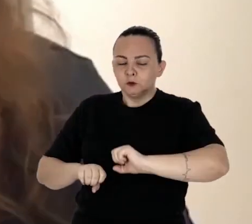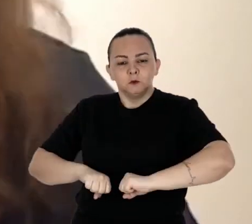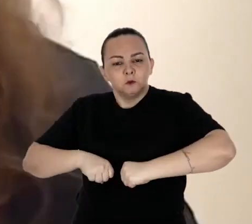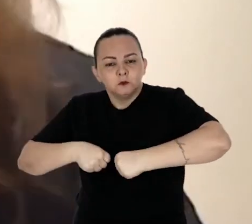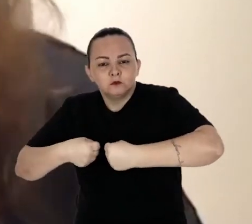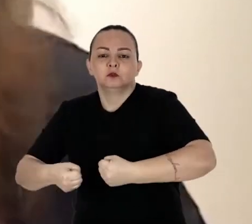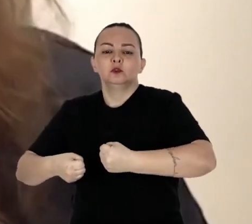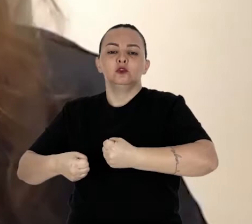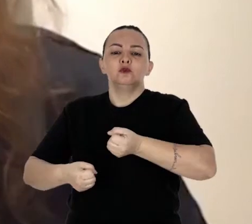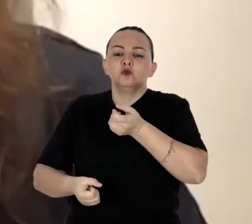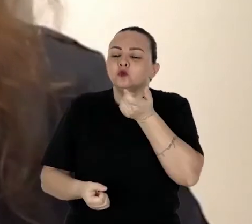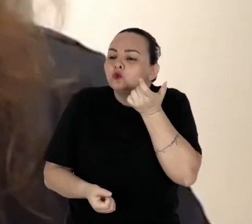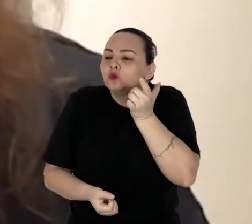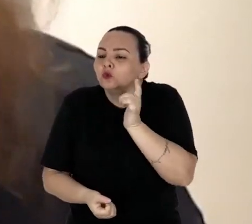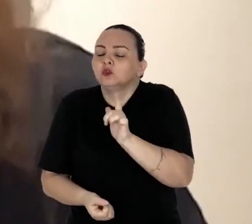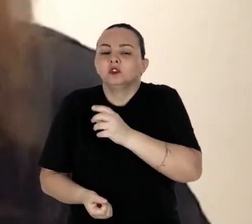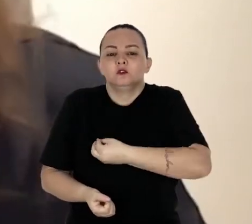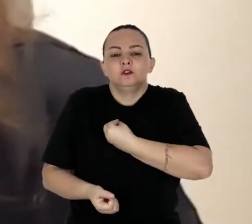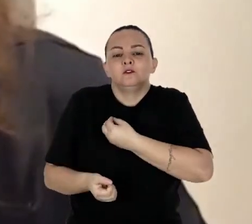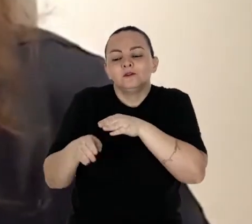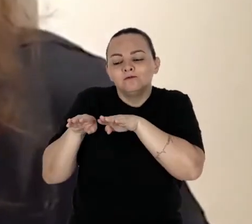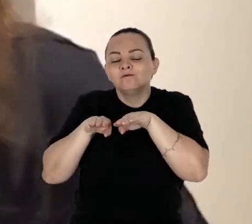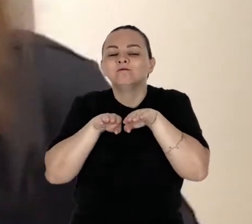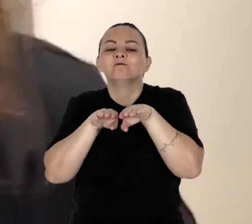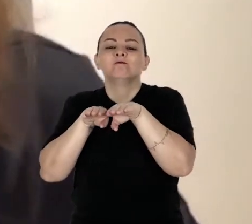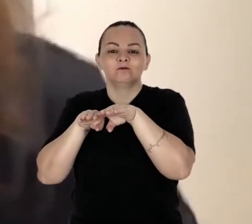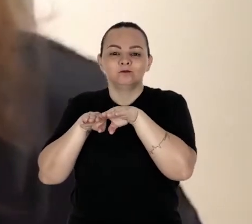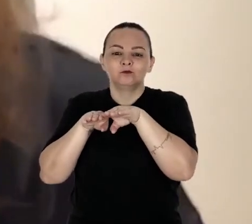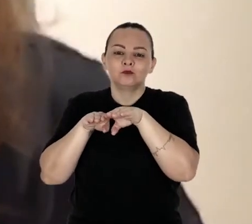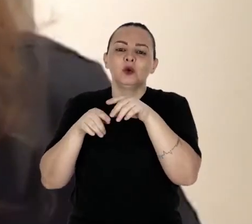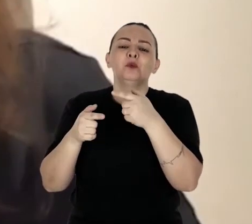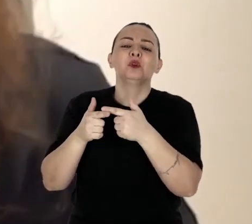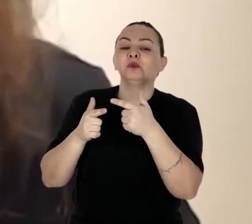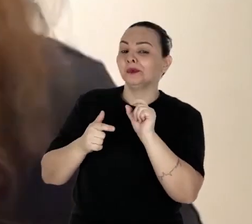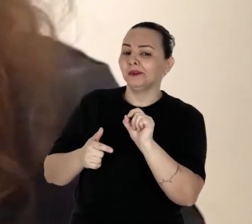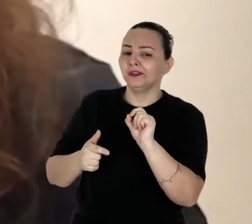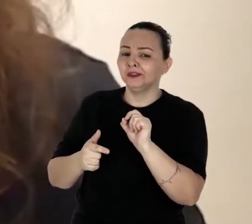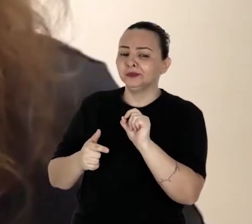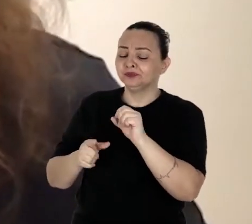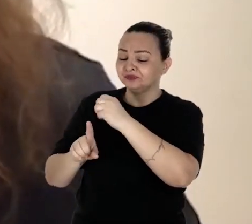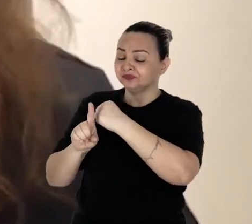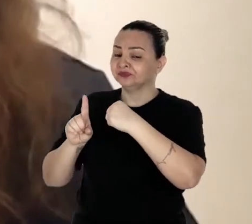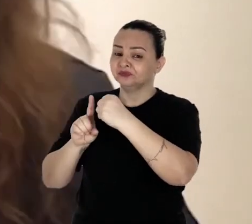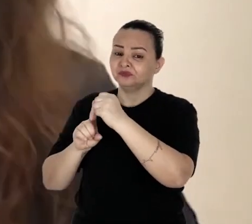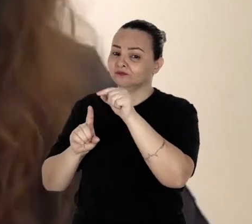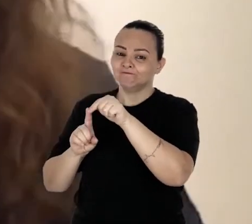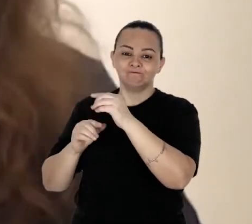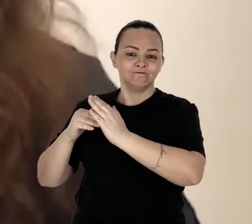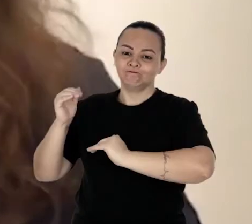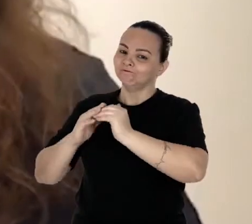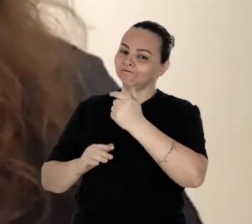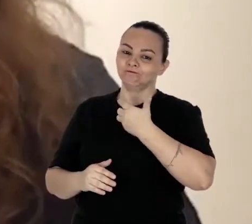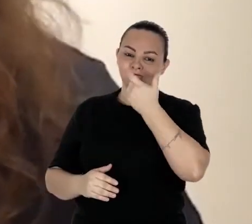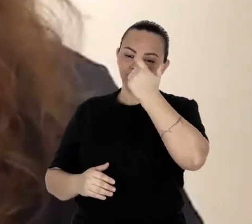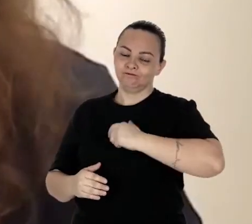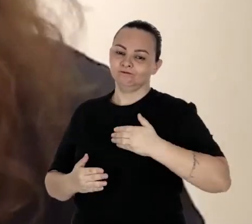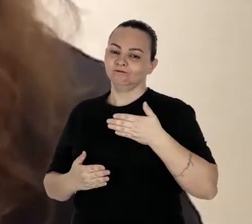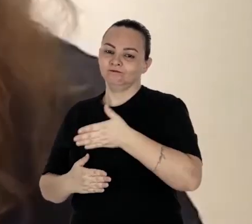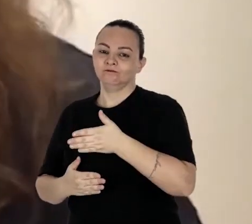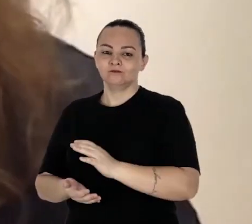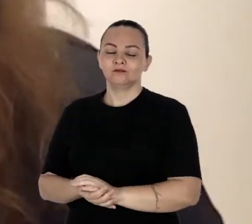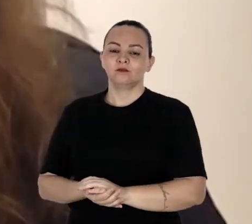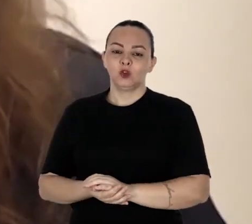dia, com o meu esforço, eu consigo viver com equidade. O único problema é que a sociedade ainda não está